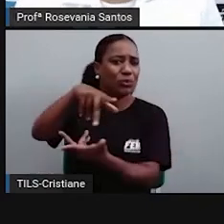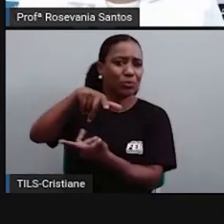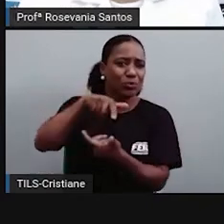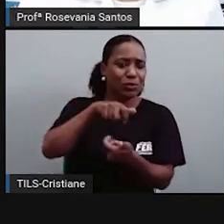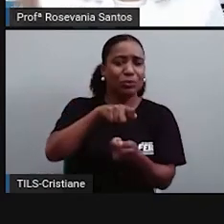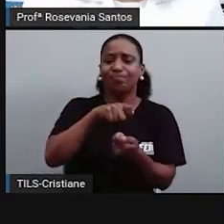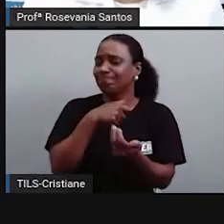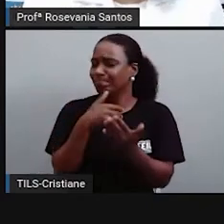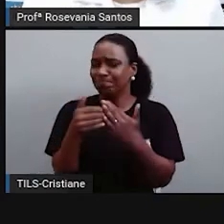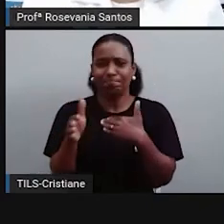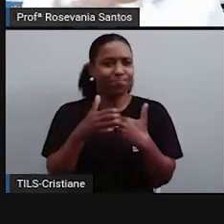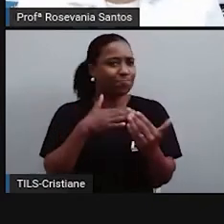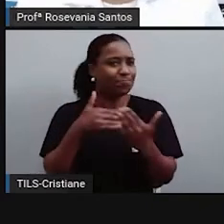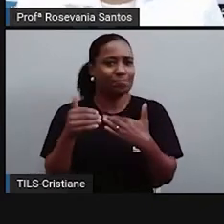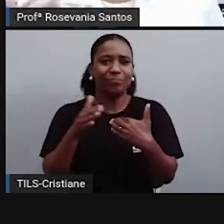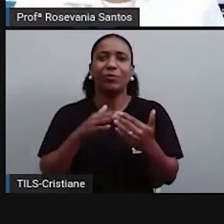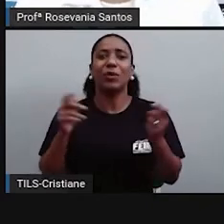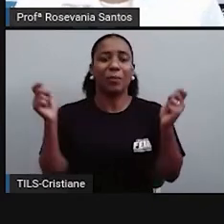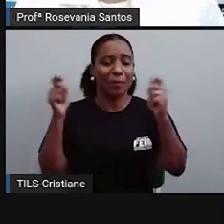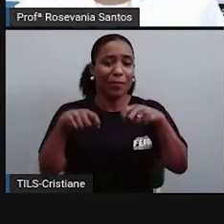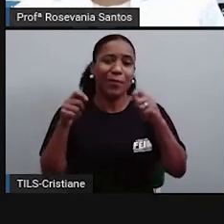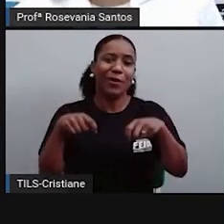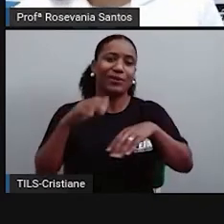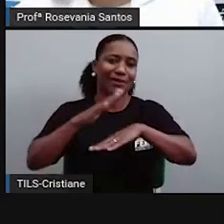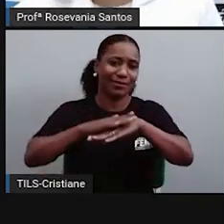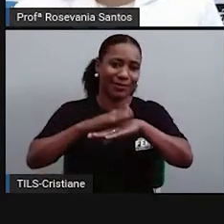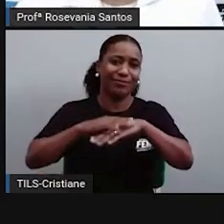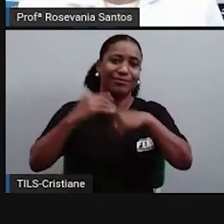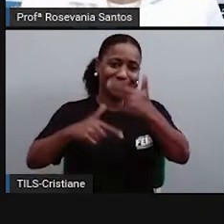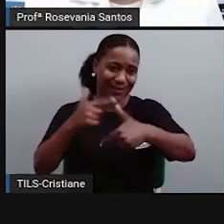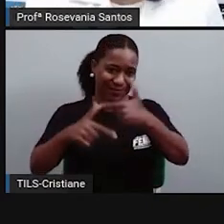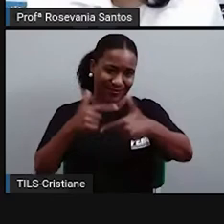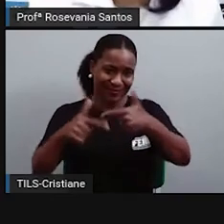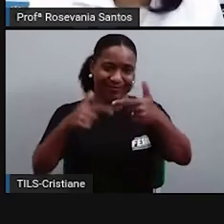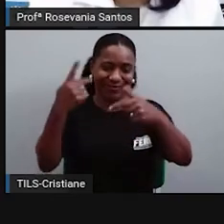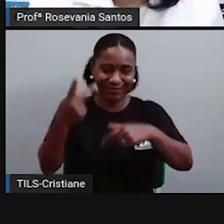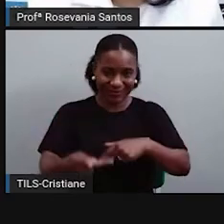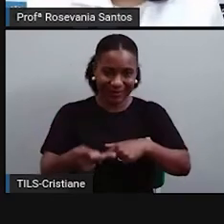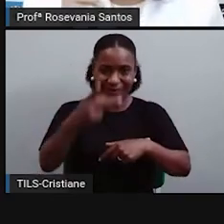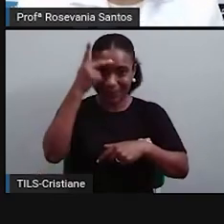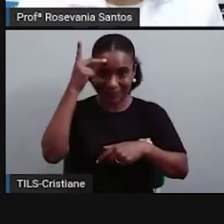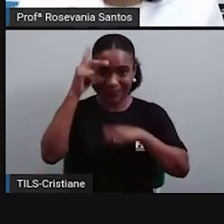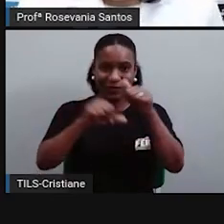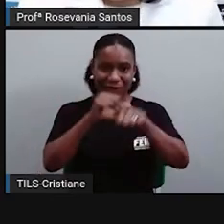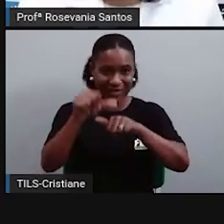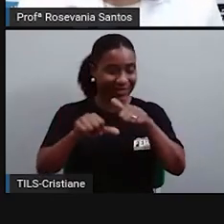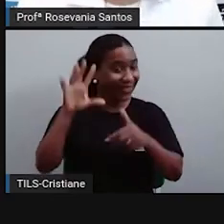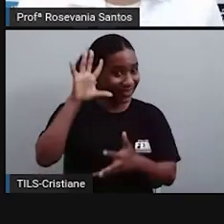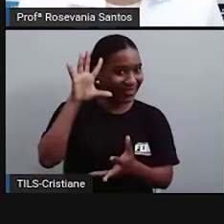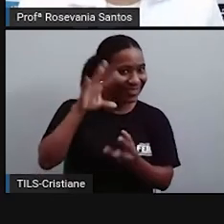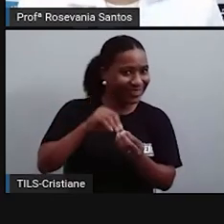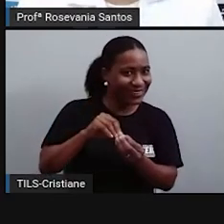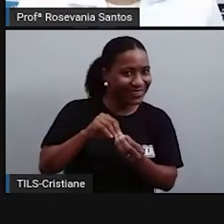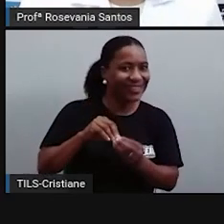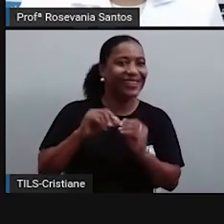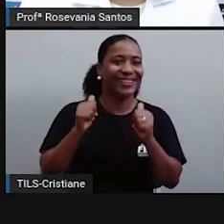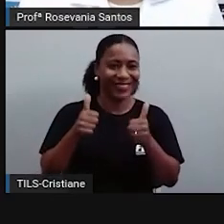territorial, partiu também do trabalho do povo que ali estava antes. Compreendi o momento? Então, vamos lá.